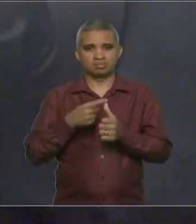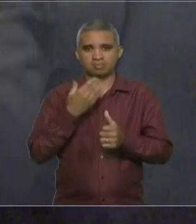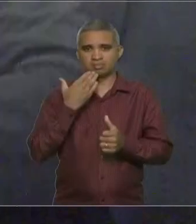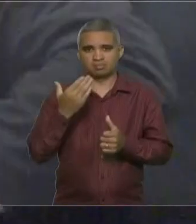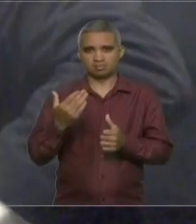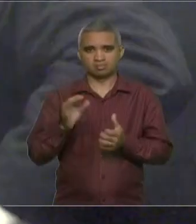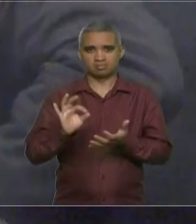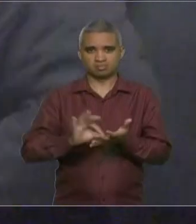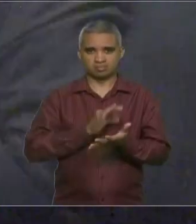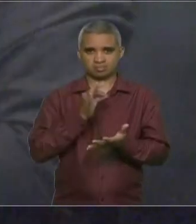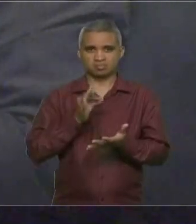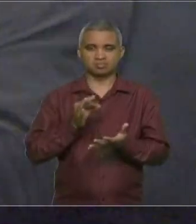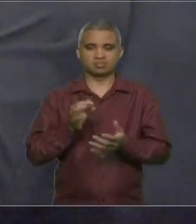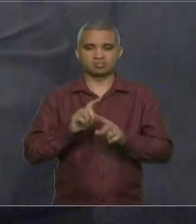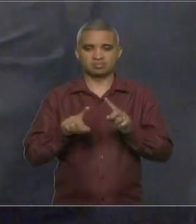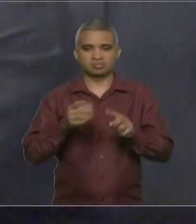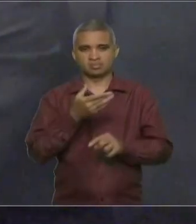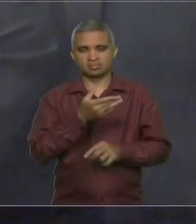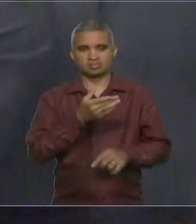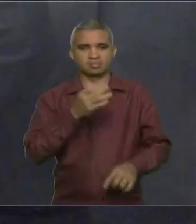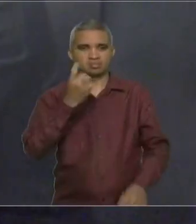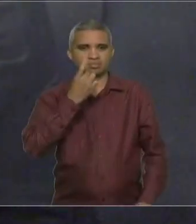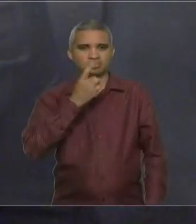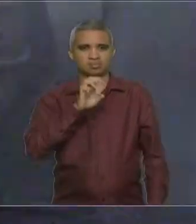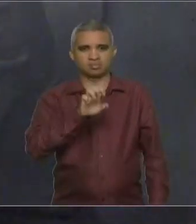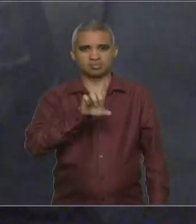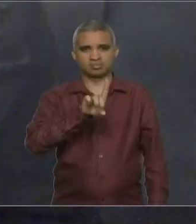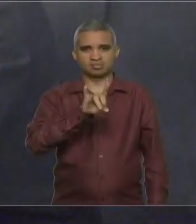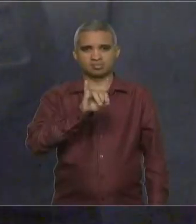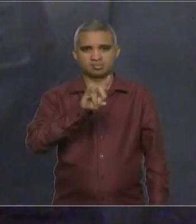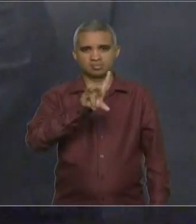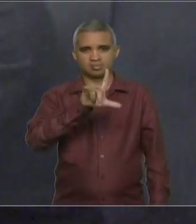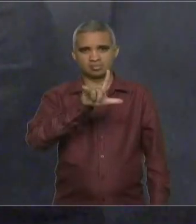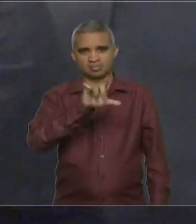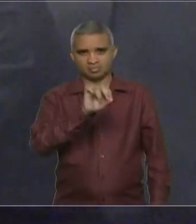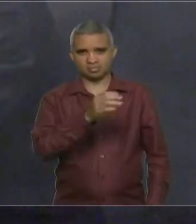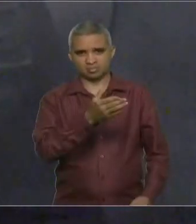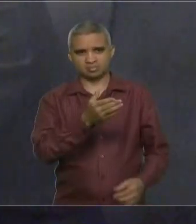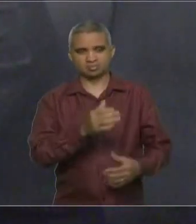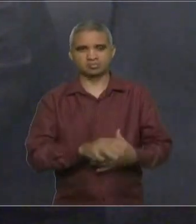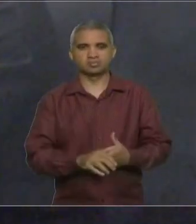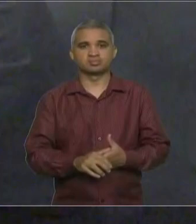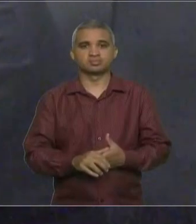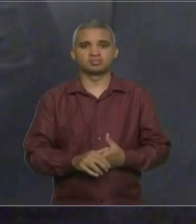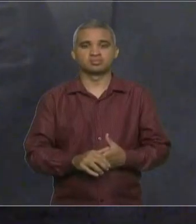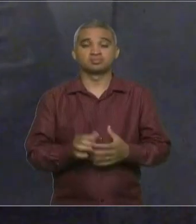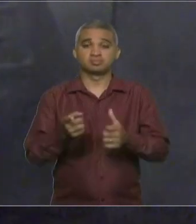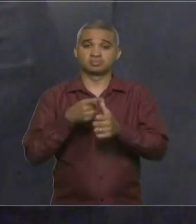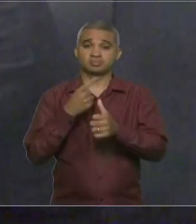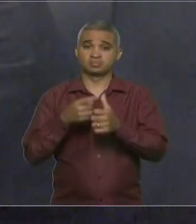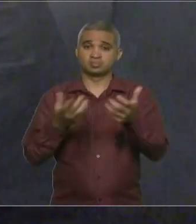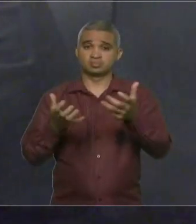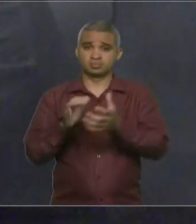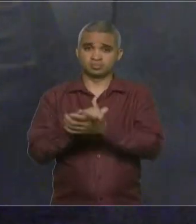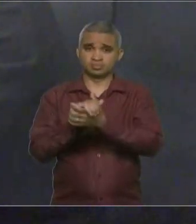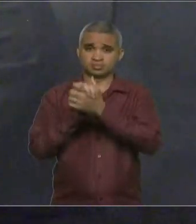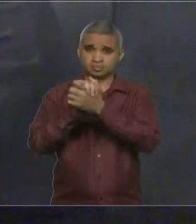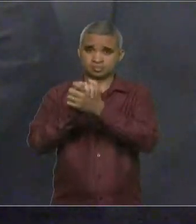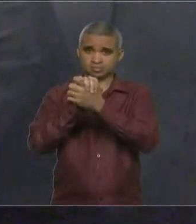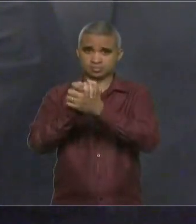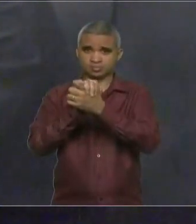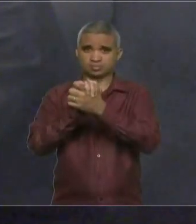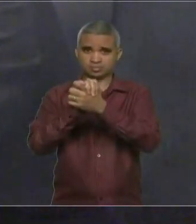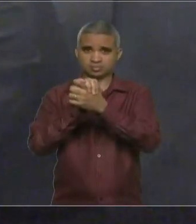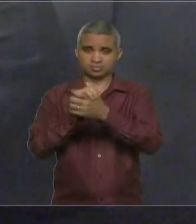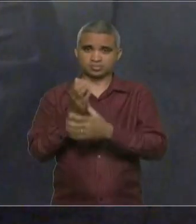deputado Edvaldo Holanda. E, primeiramente, eu quero parabenizá-la pela grande raio-x